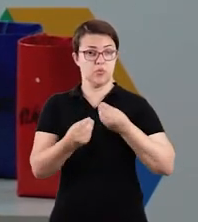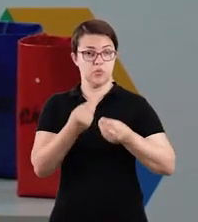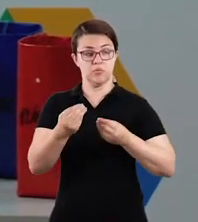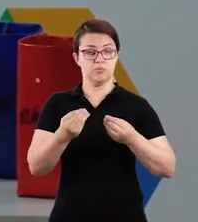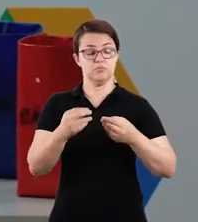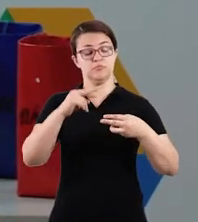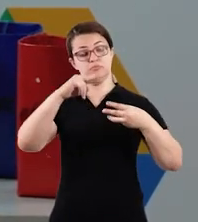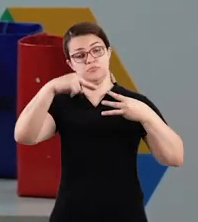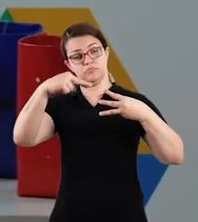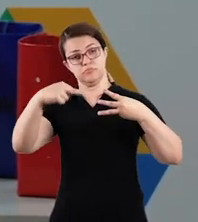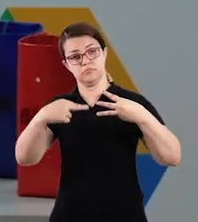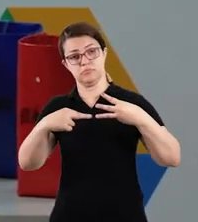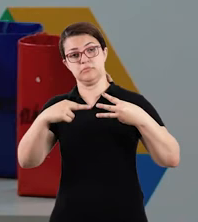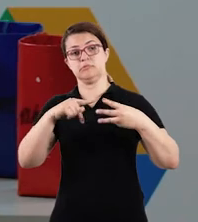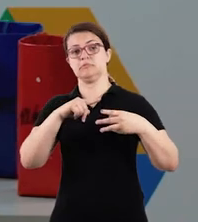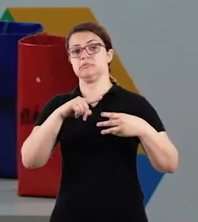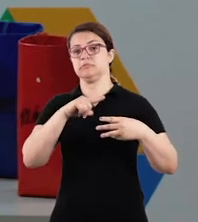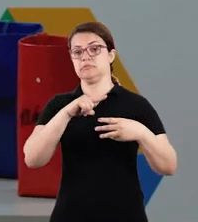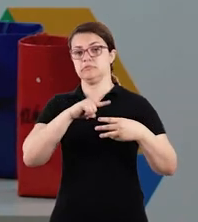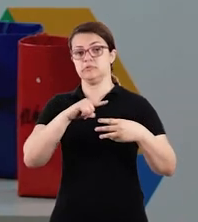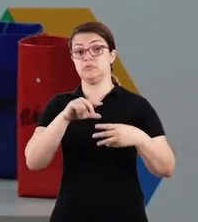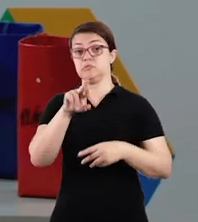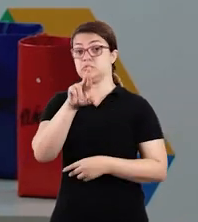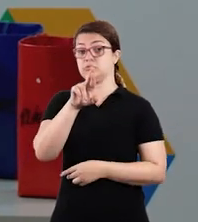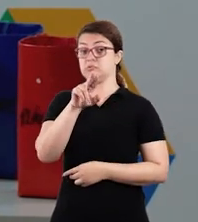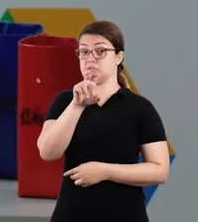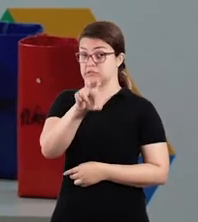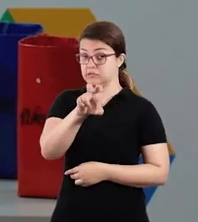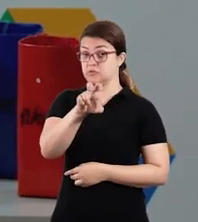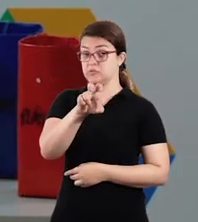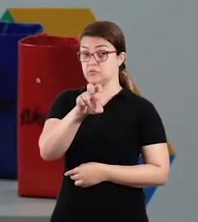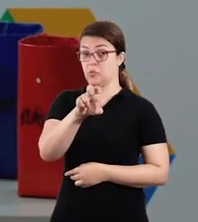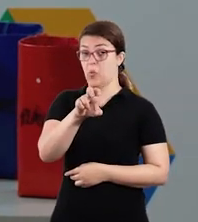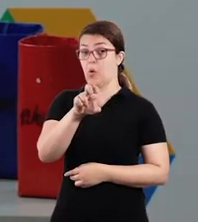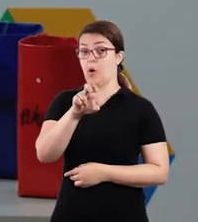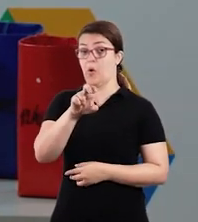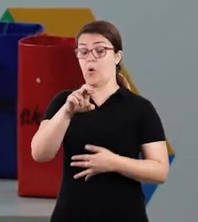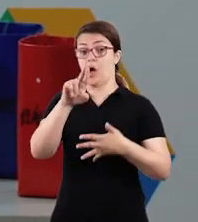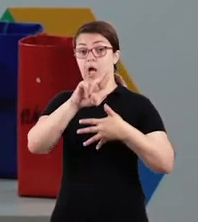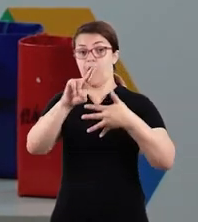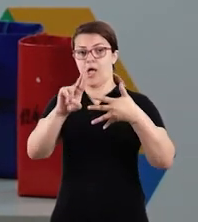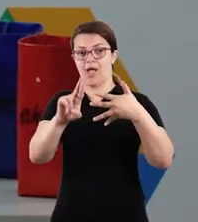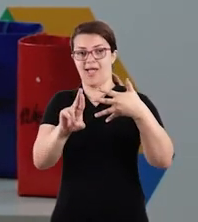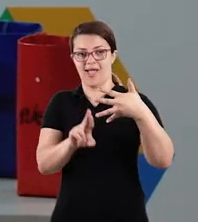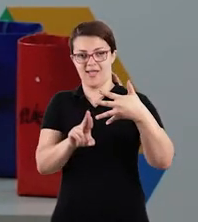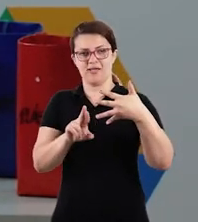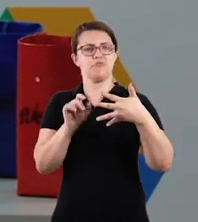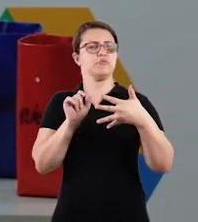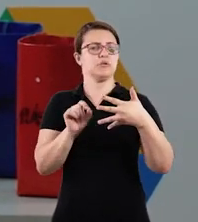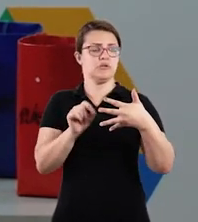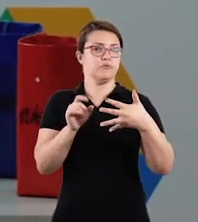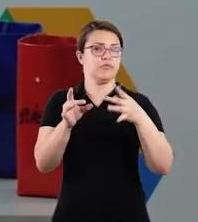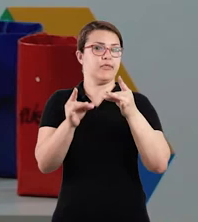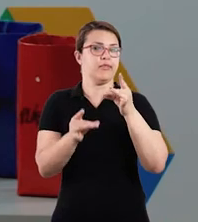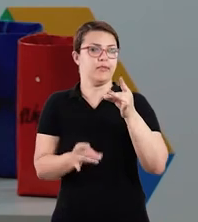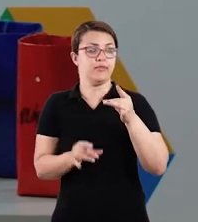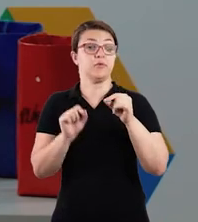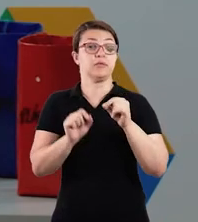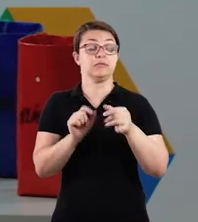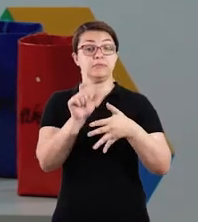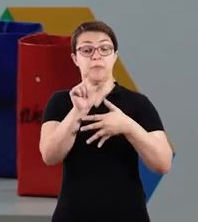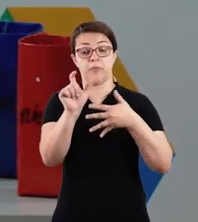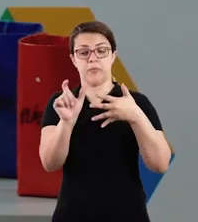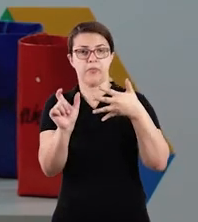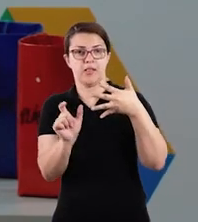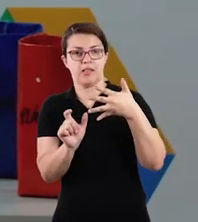a reciclagem e os 5 R's. Bom, eu não vou entrar em detalhes sobre o que são os 5 R's,